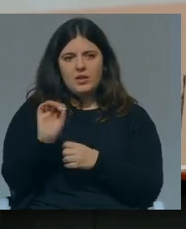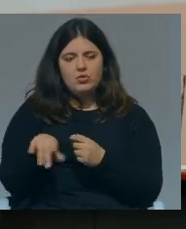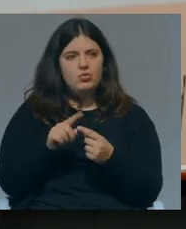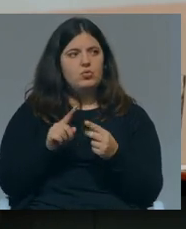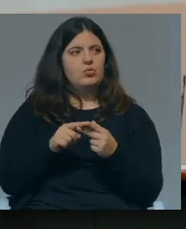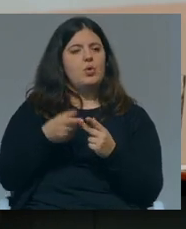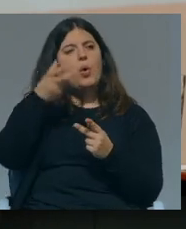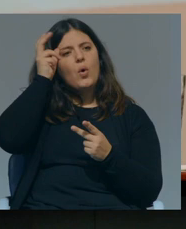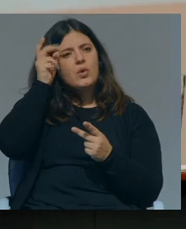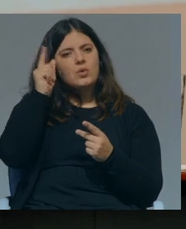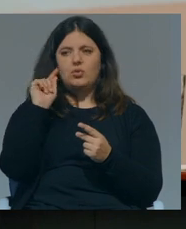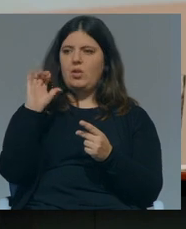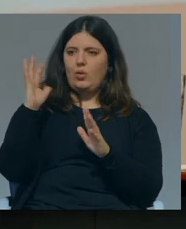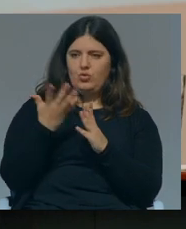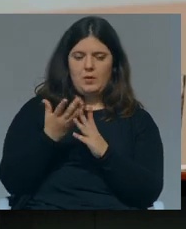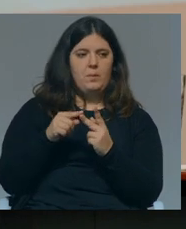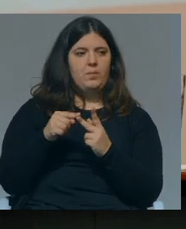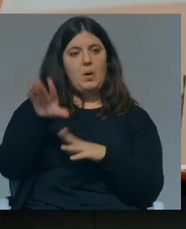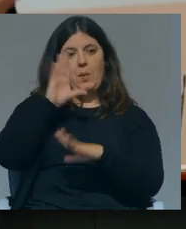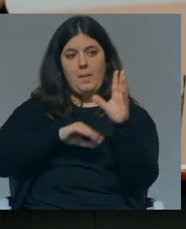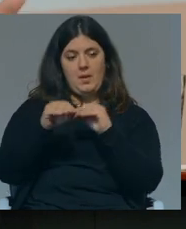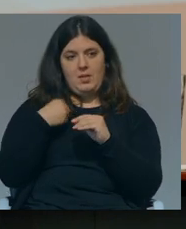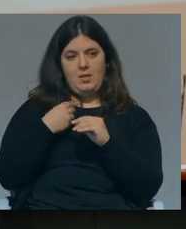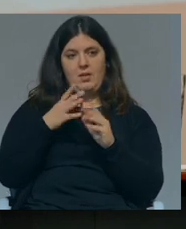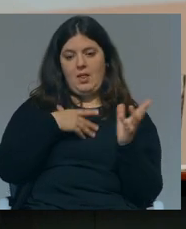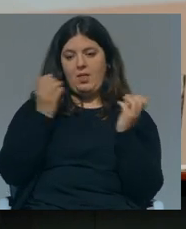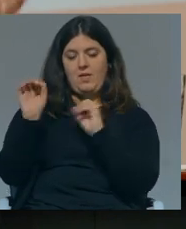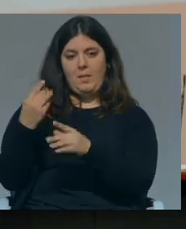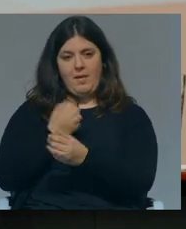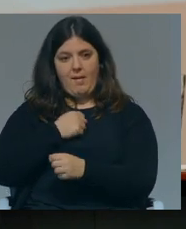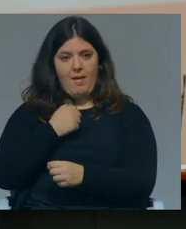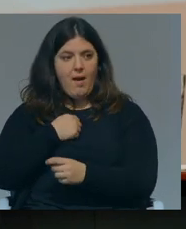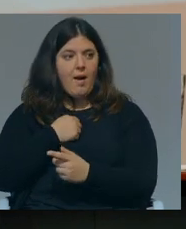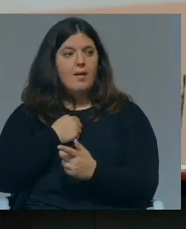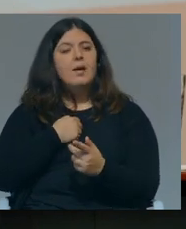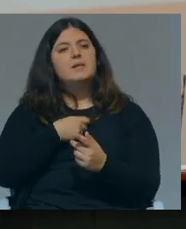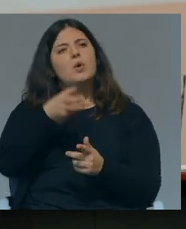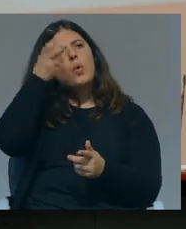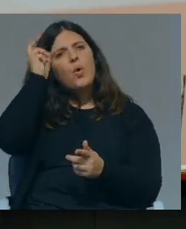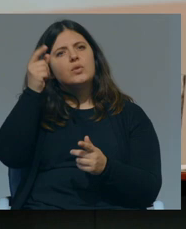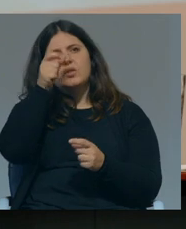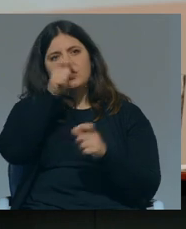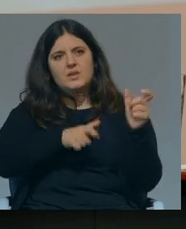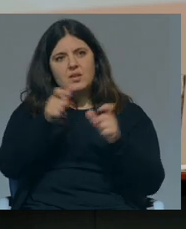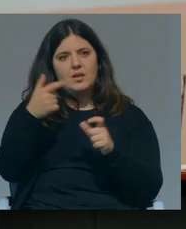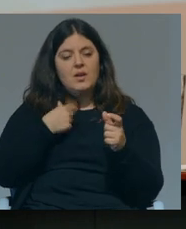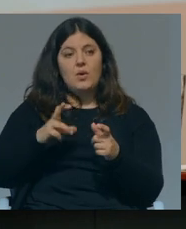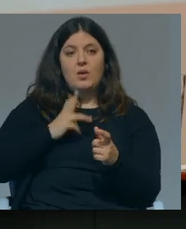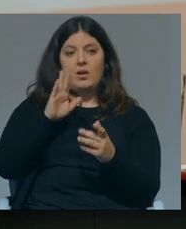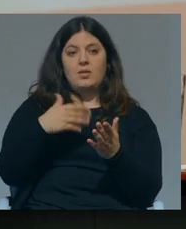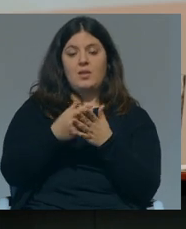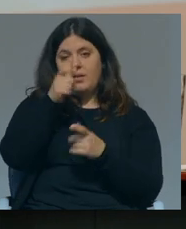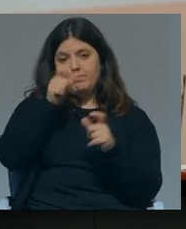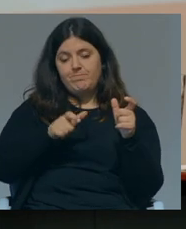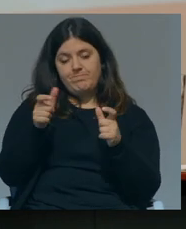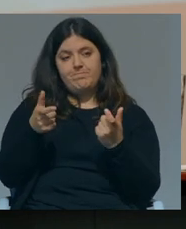e conceitos de ecologia e eu aprendi isso e levei para casa e portanto muitas vezes os conceitos de cidadania e o enriquecimento que